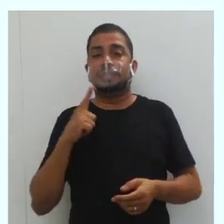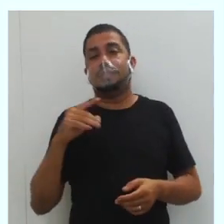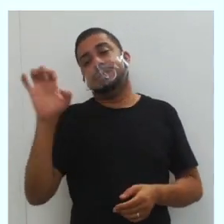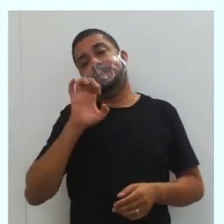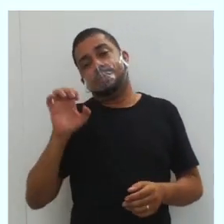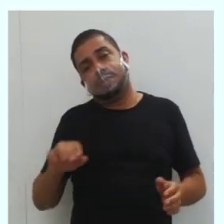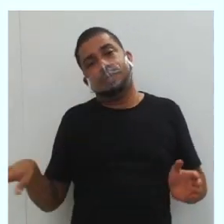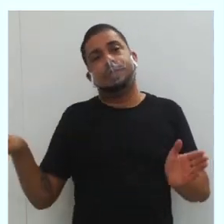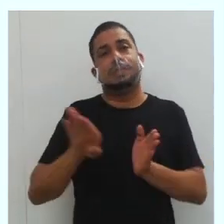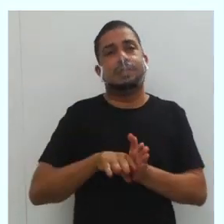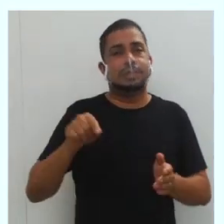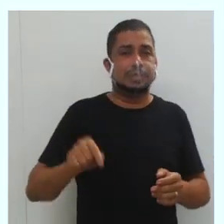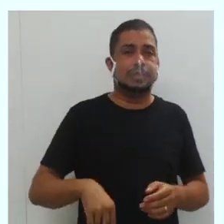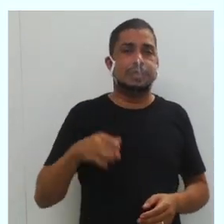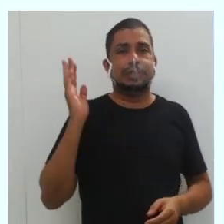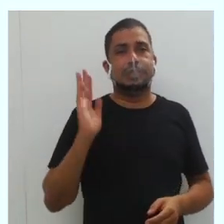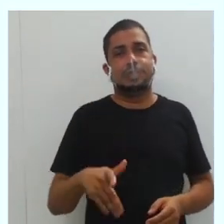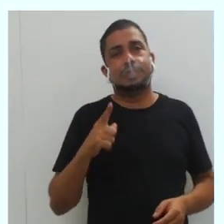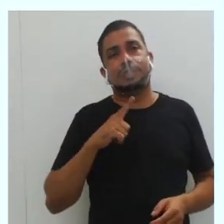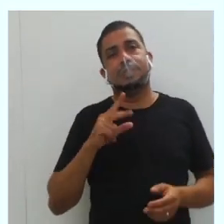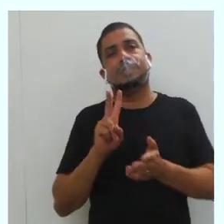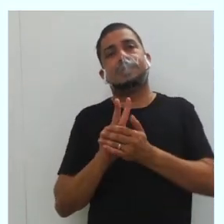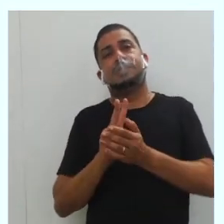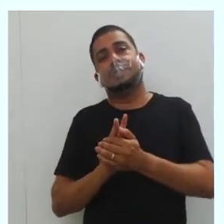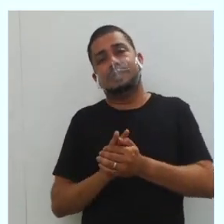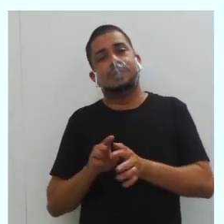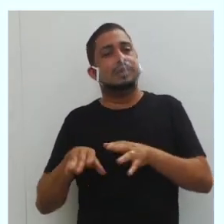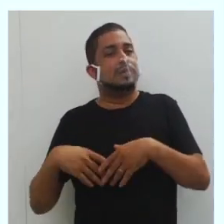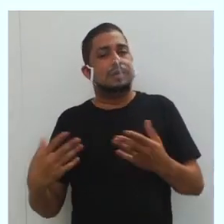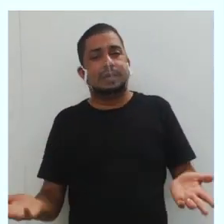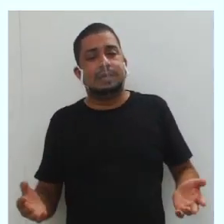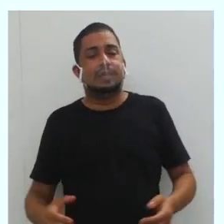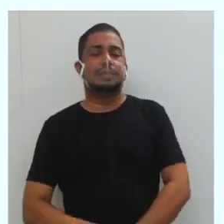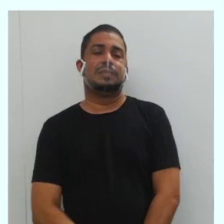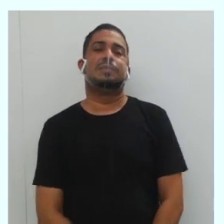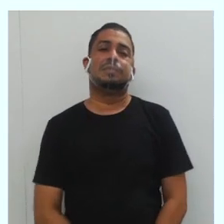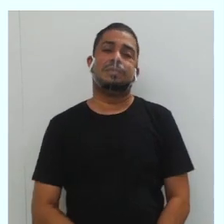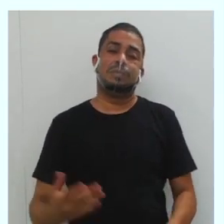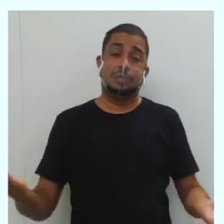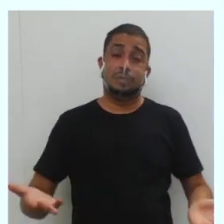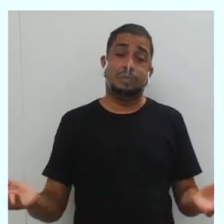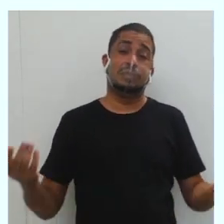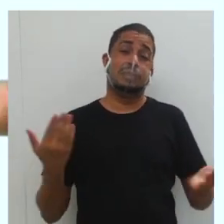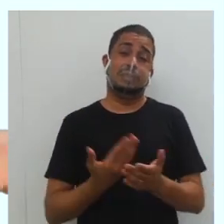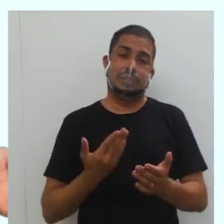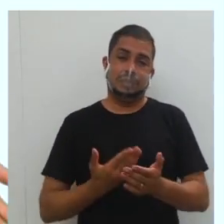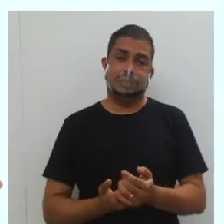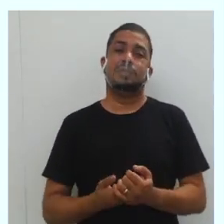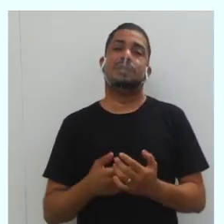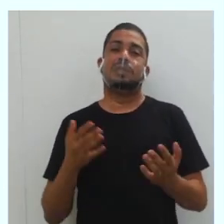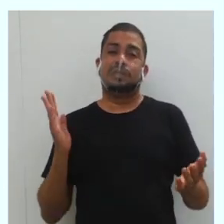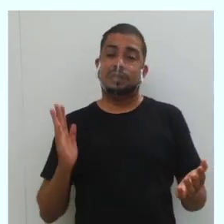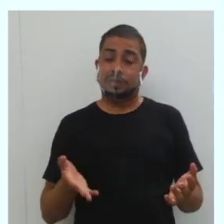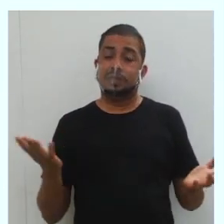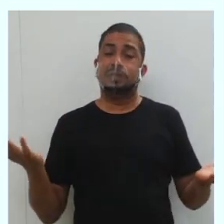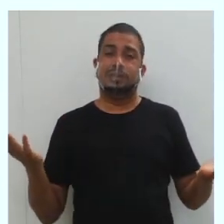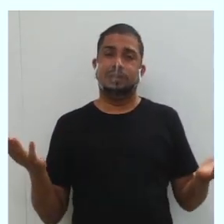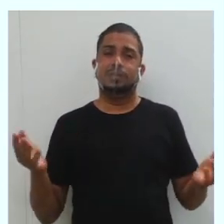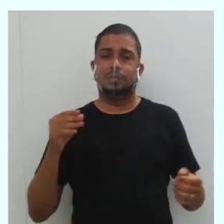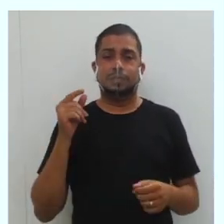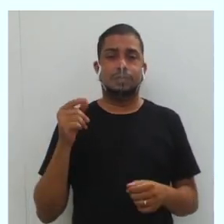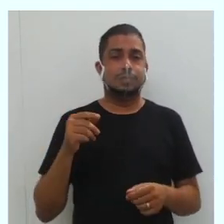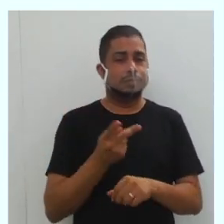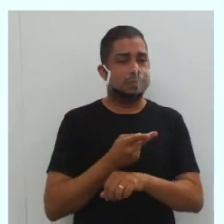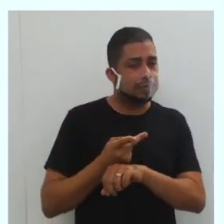europeus aqui chegaram, já estavam os indígenas. Então, é isso aí, minha gente. Por hoje, nossa aula buscou aqui justamente